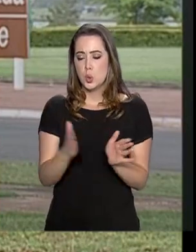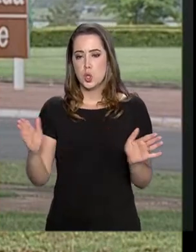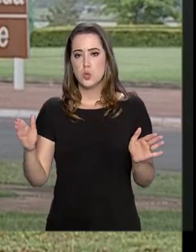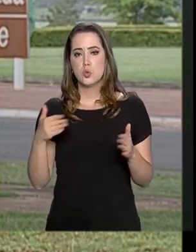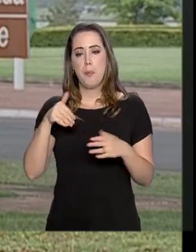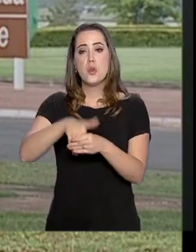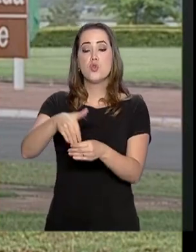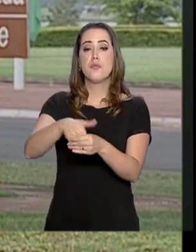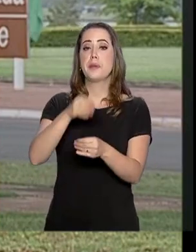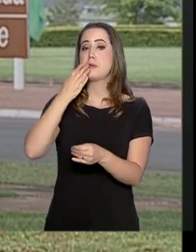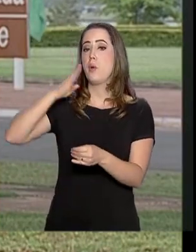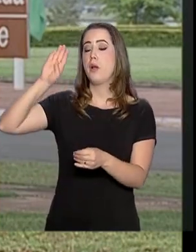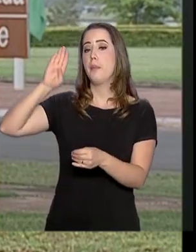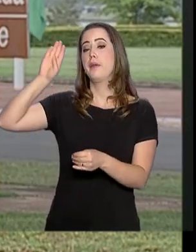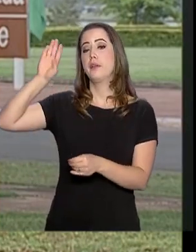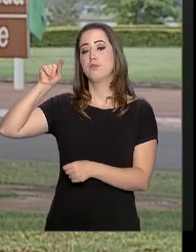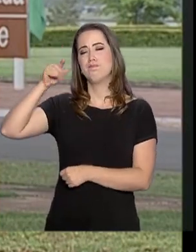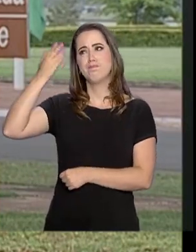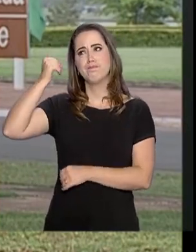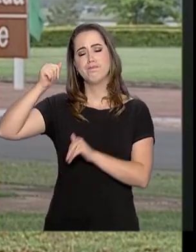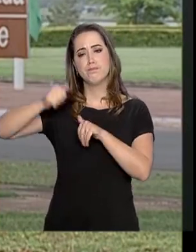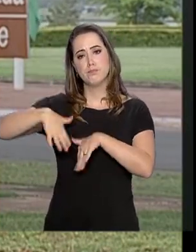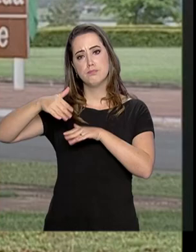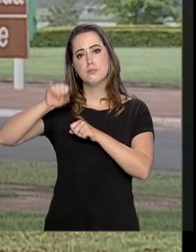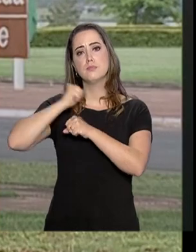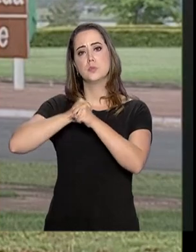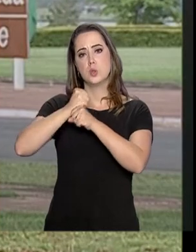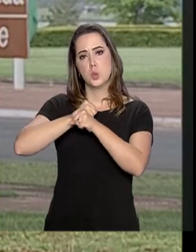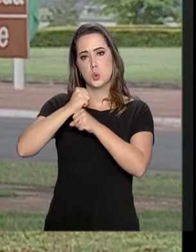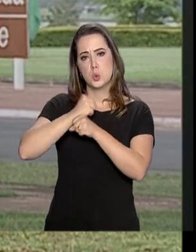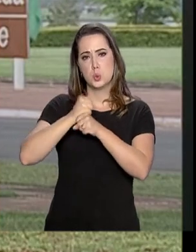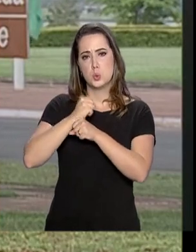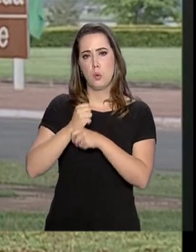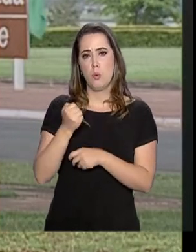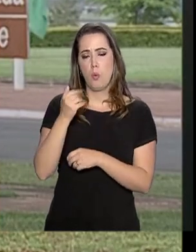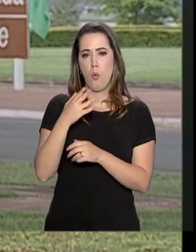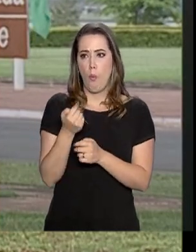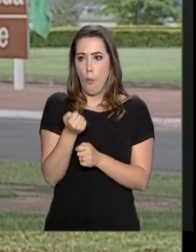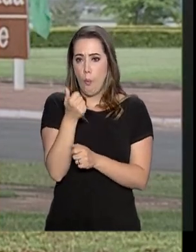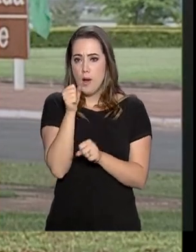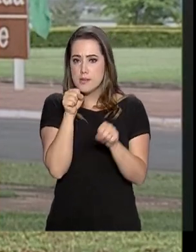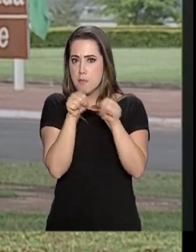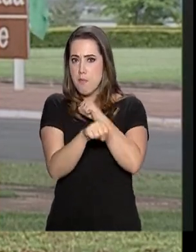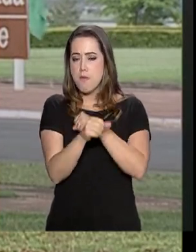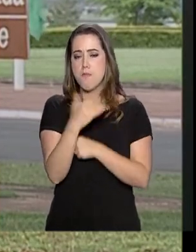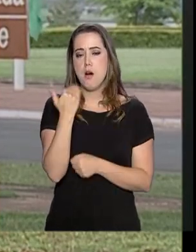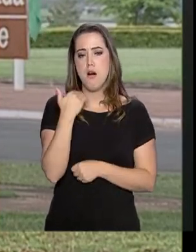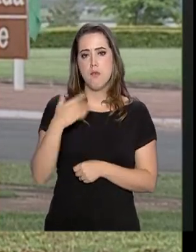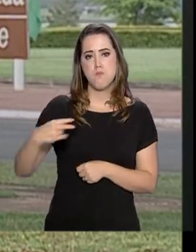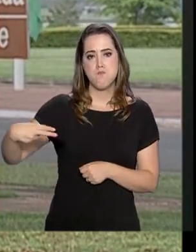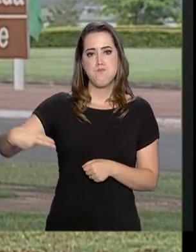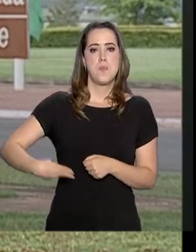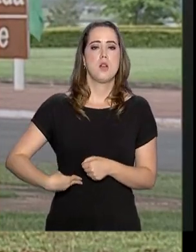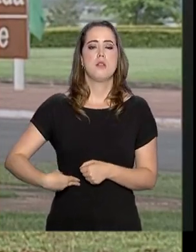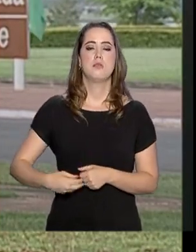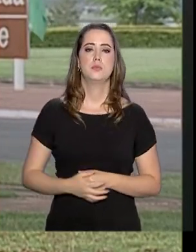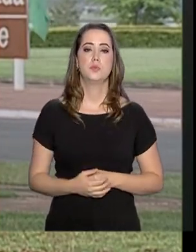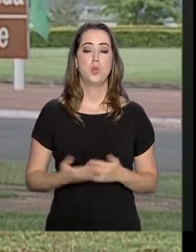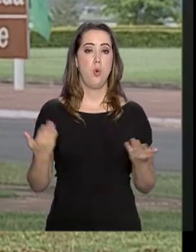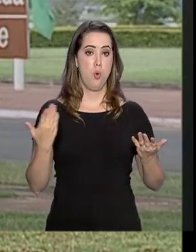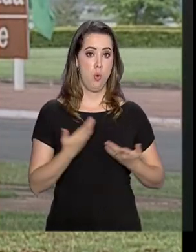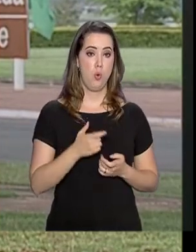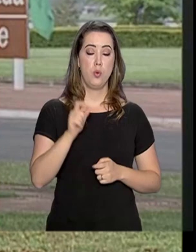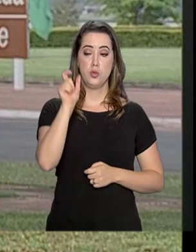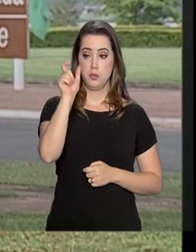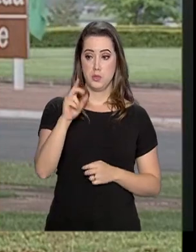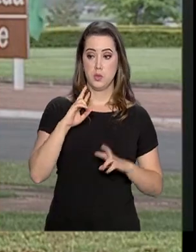na campanha eleitoral em setembro do ano passado. Hoje, o porta-voz da República, Otávio Rego Barros, ele explicou